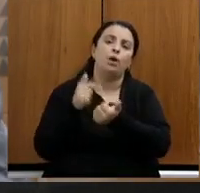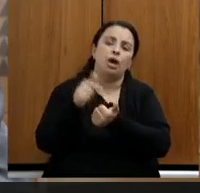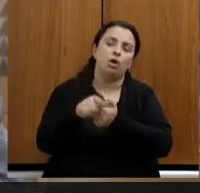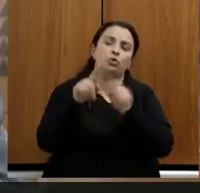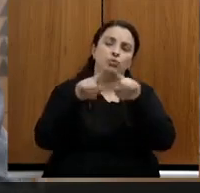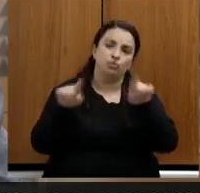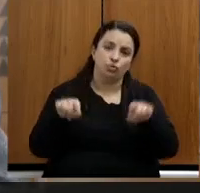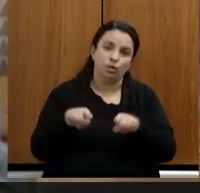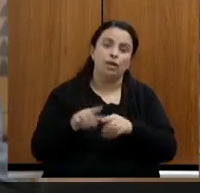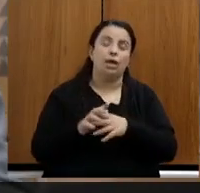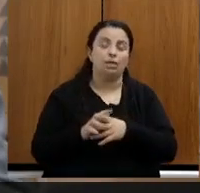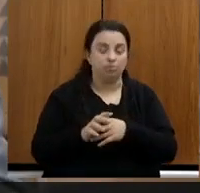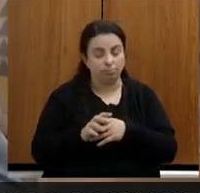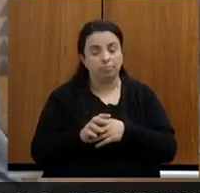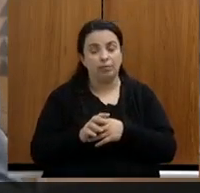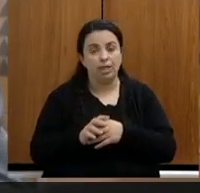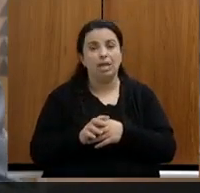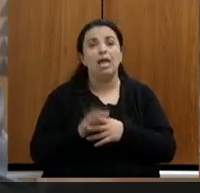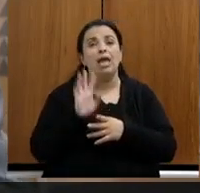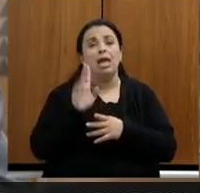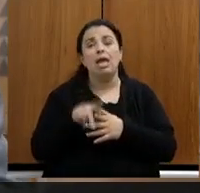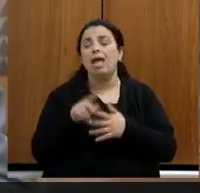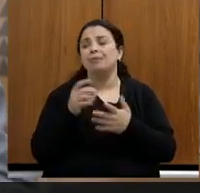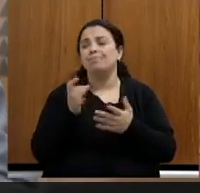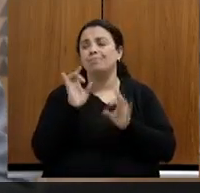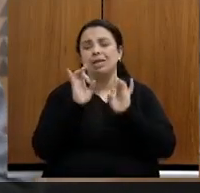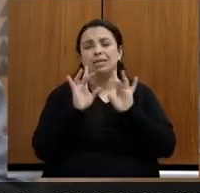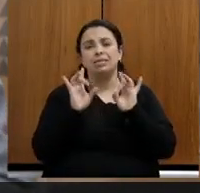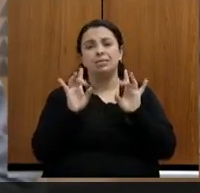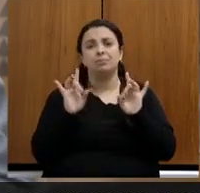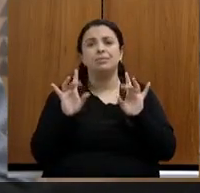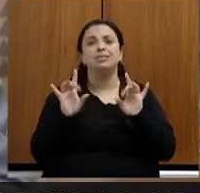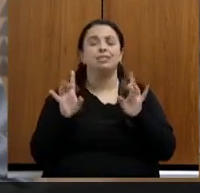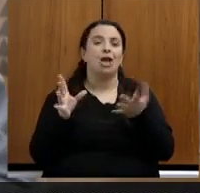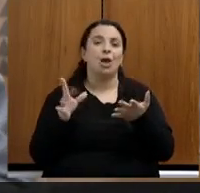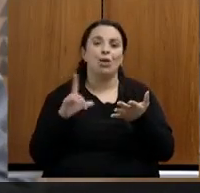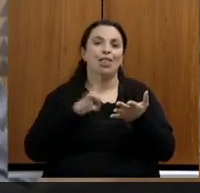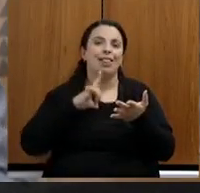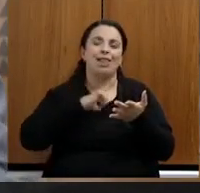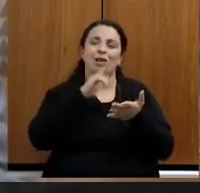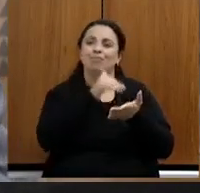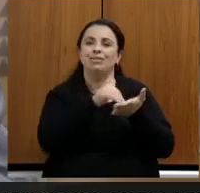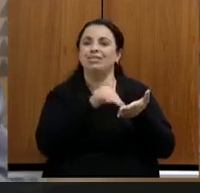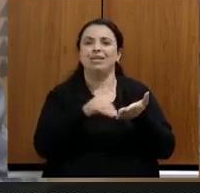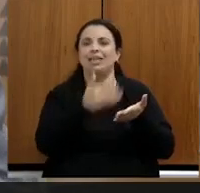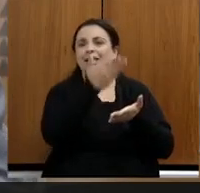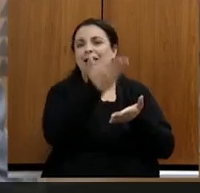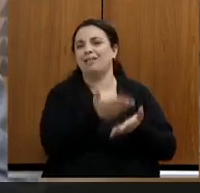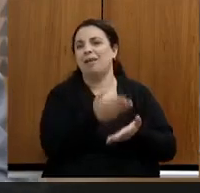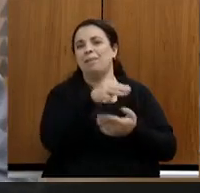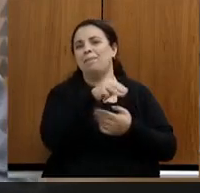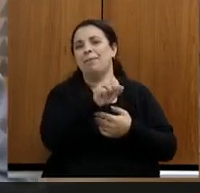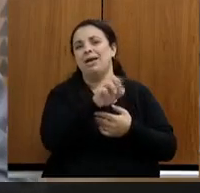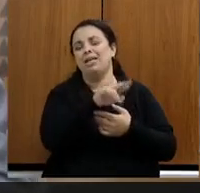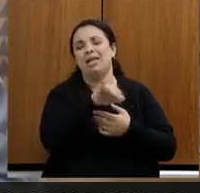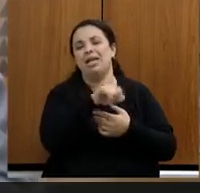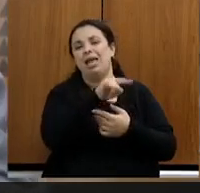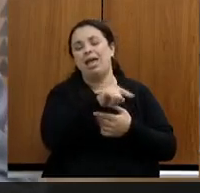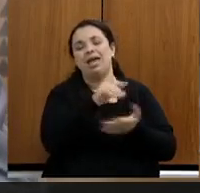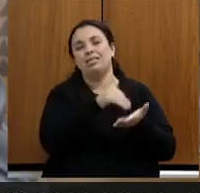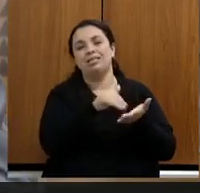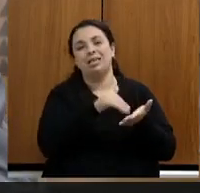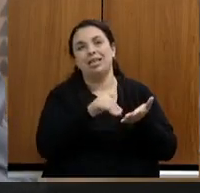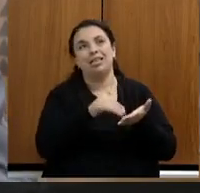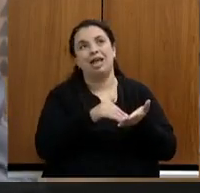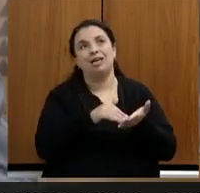quem é do sistema ter uma pessoa como a secretária Marília sendo a secretária de Estado de Meio